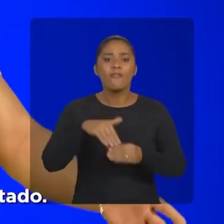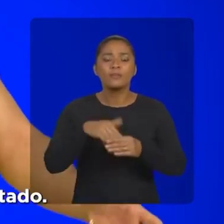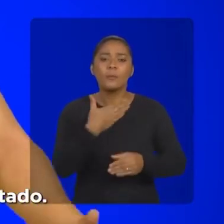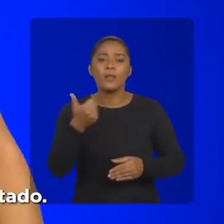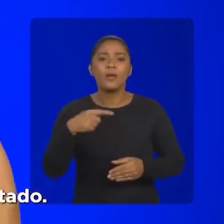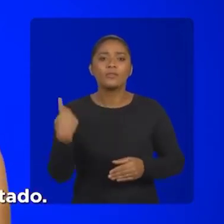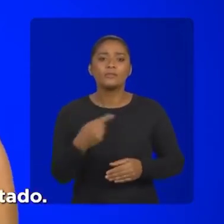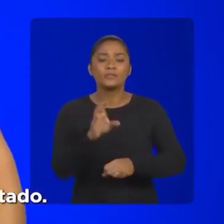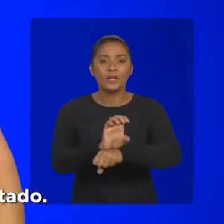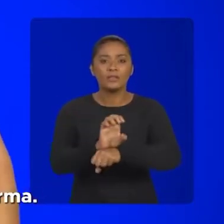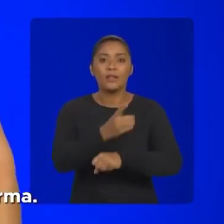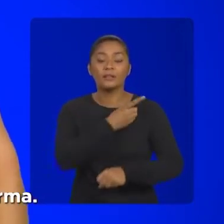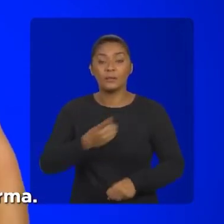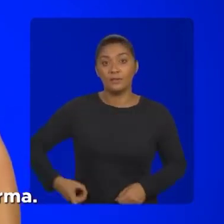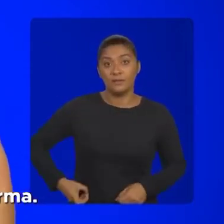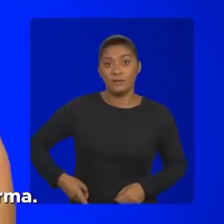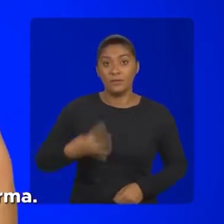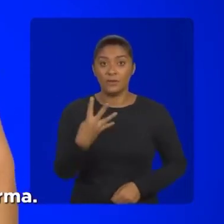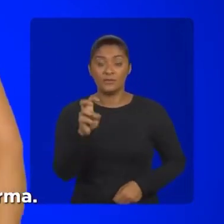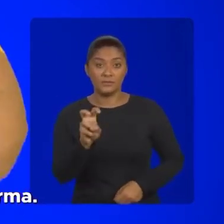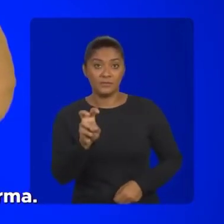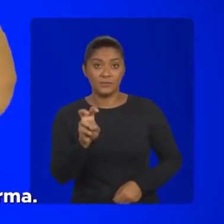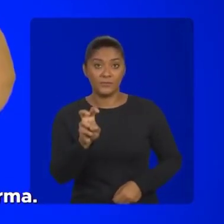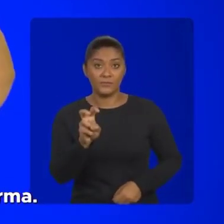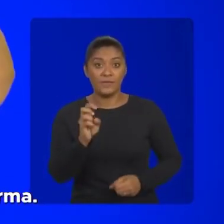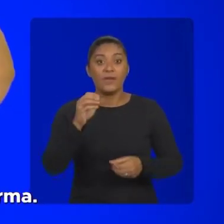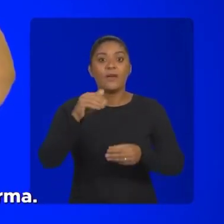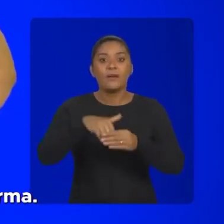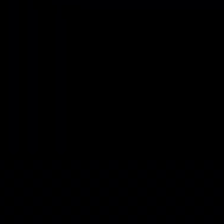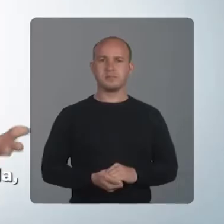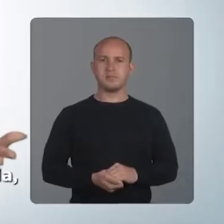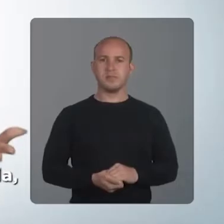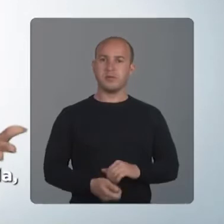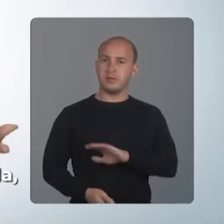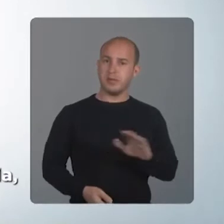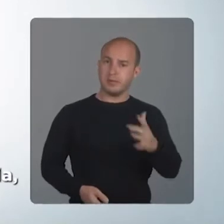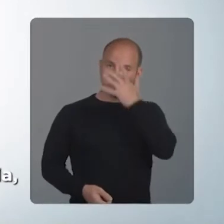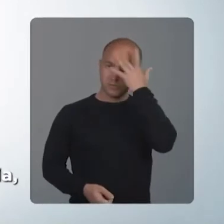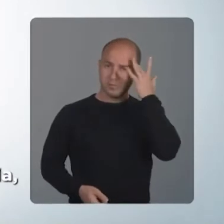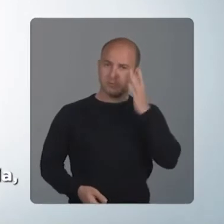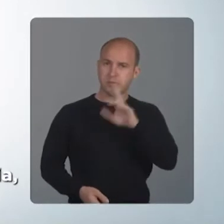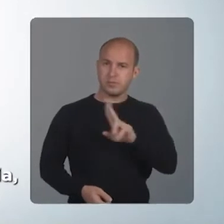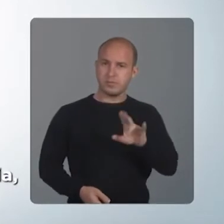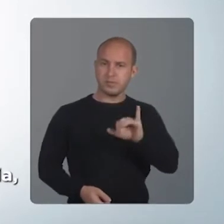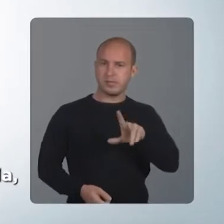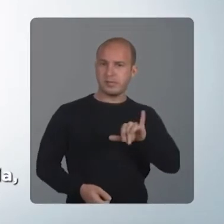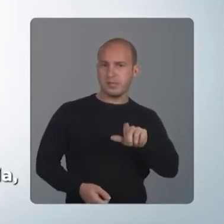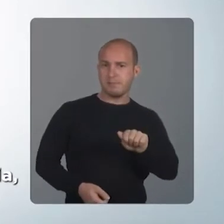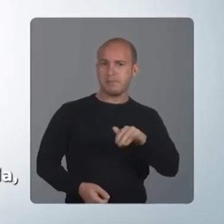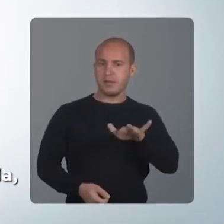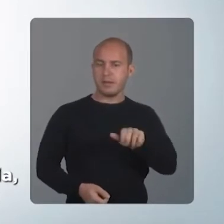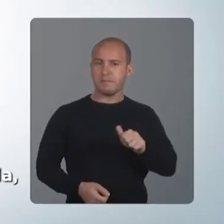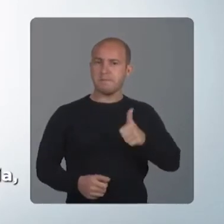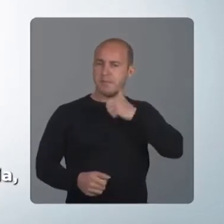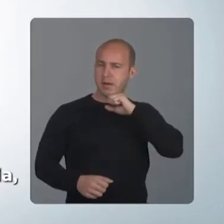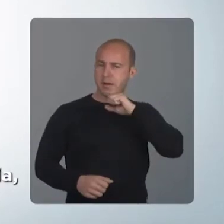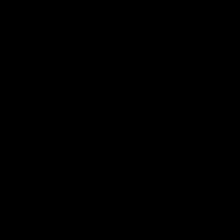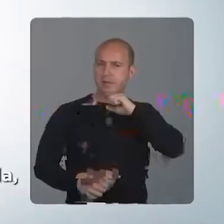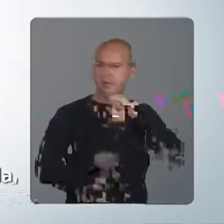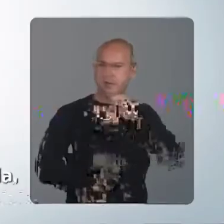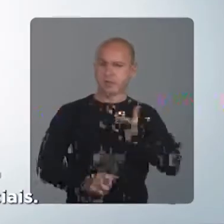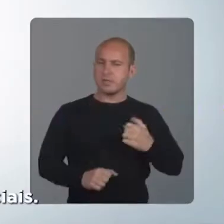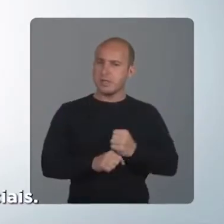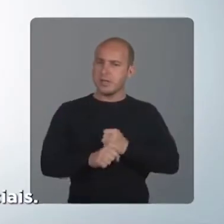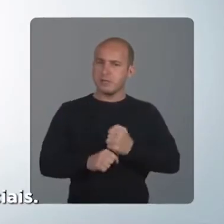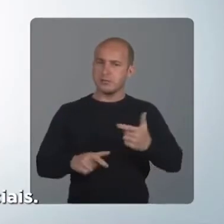votando no melhor para o nosso Estado. Para deputado, eu vote 45 e confirmo. Olá pessoal, me chamo Leila Maia, sou mãe, profissional de saúde